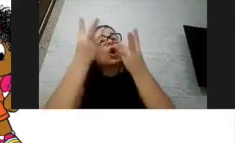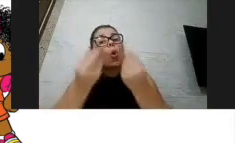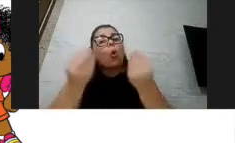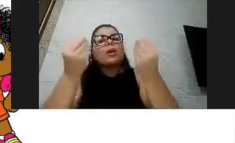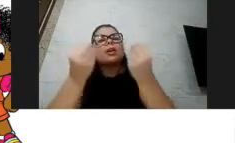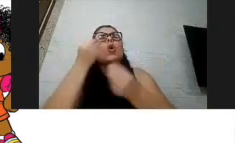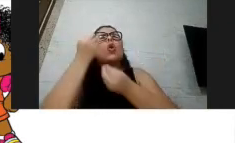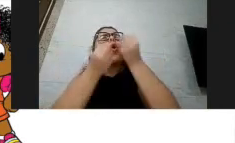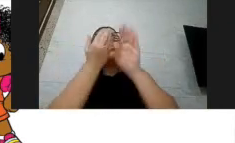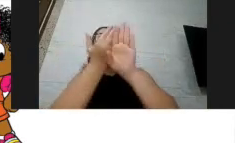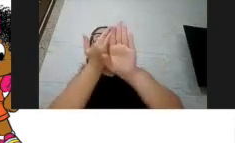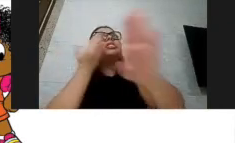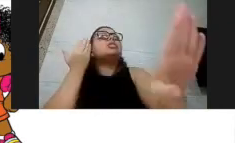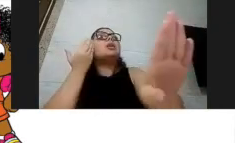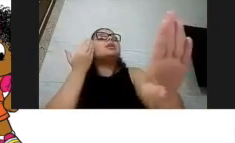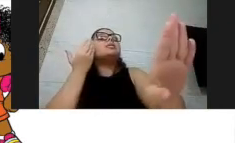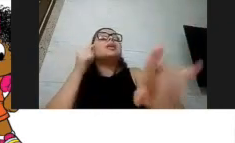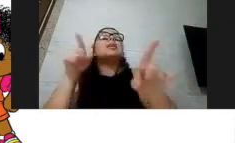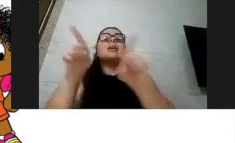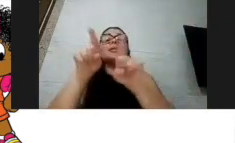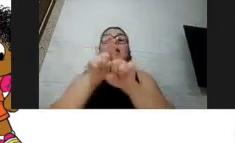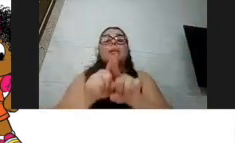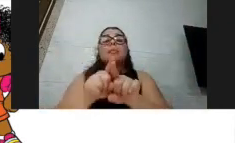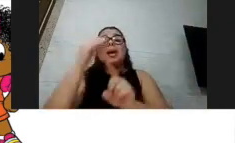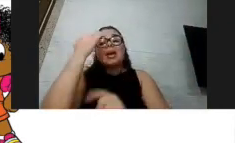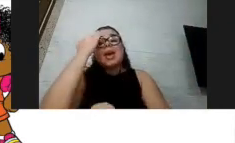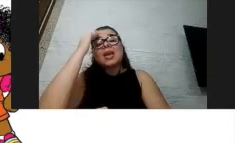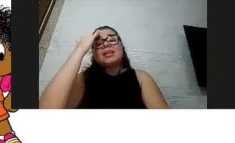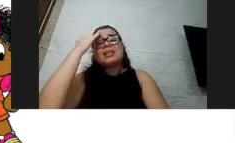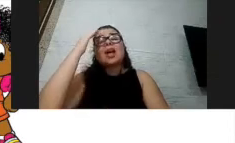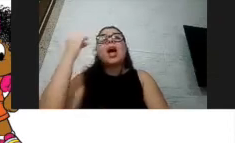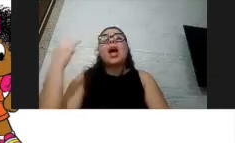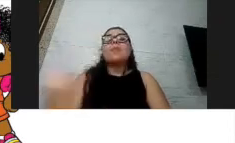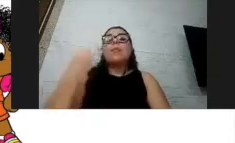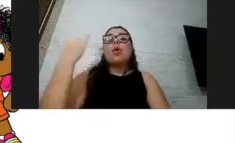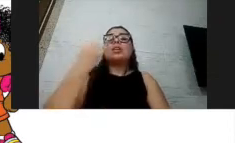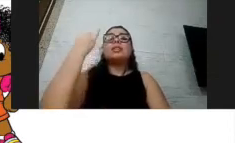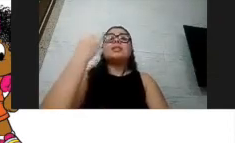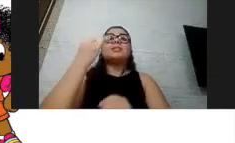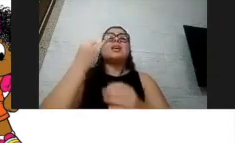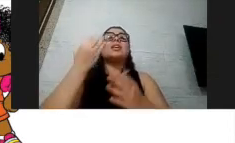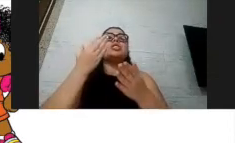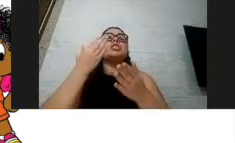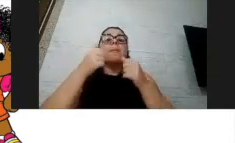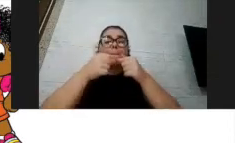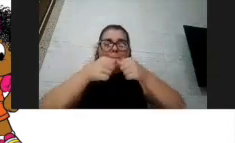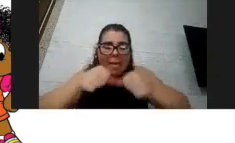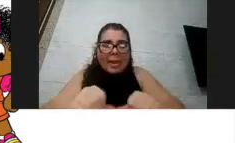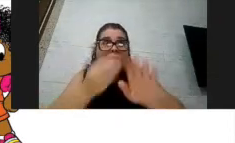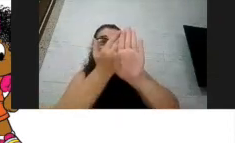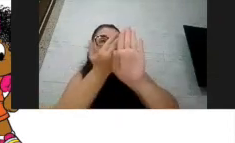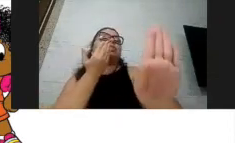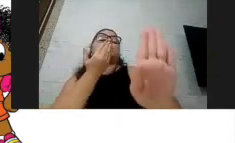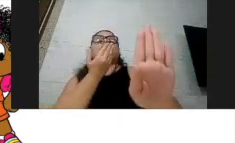distância e entenda a importância de permanecer a essa distância das outras pessoas, né? Então,